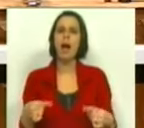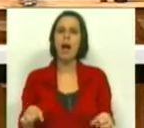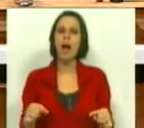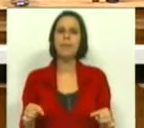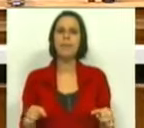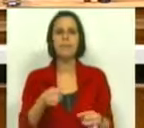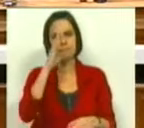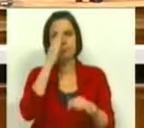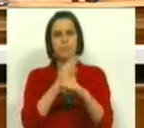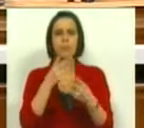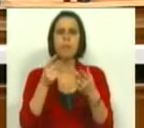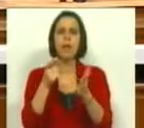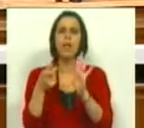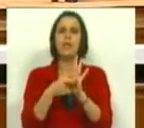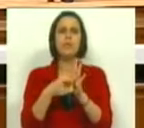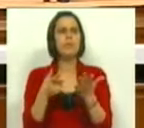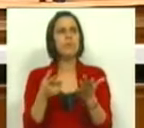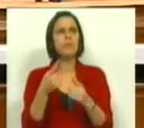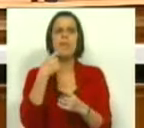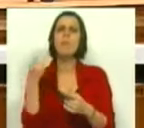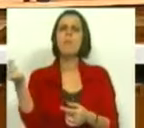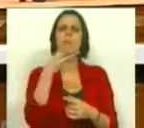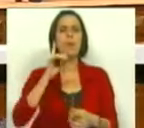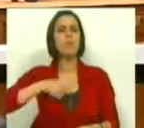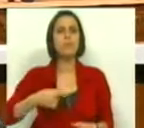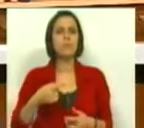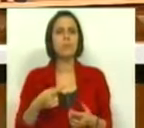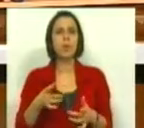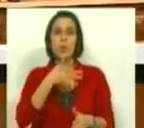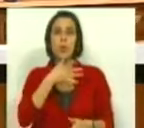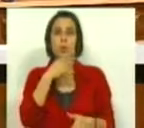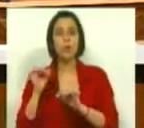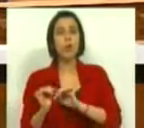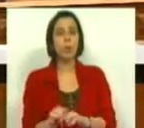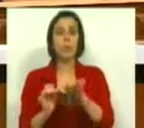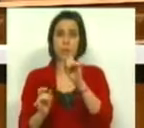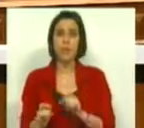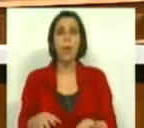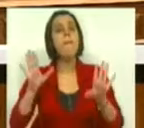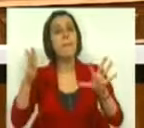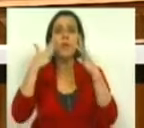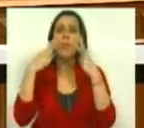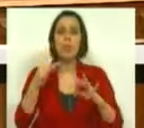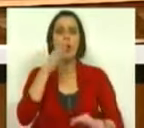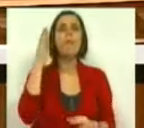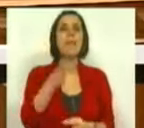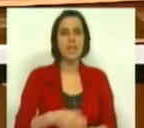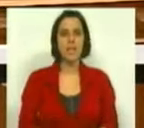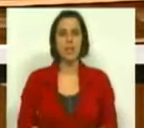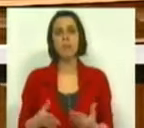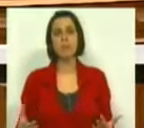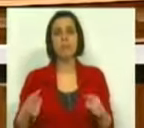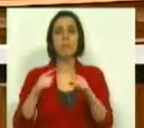determinação, uma disposição que é muitas vezes ignorada no discurso da oposição. Mas que normalmente diz o seguinte,